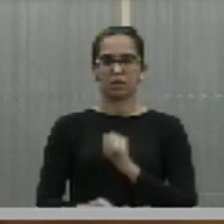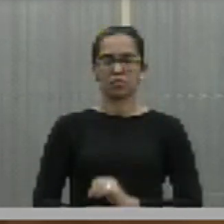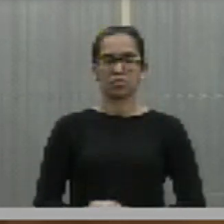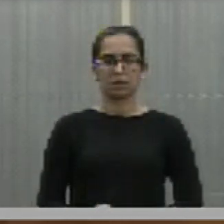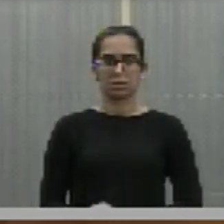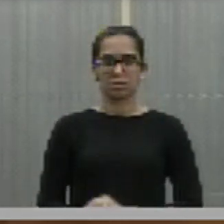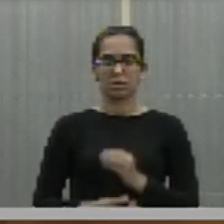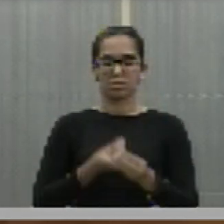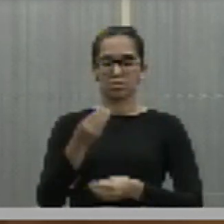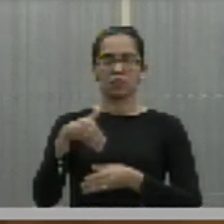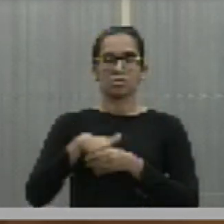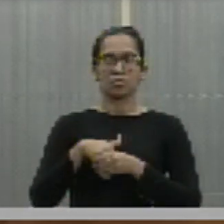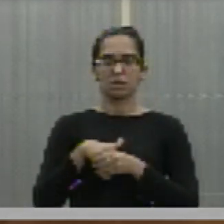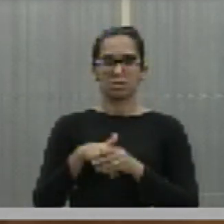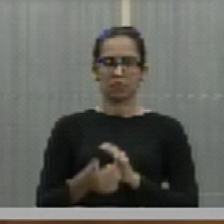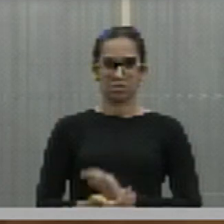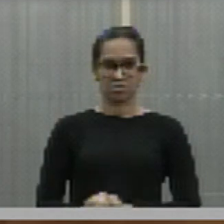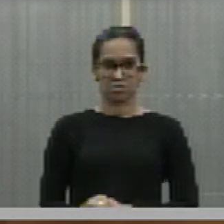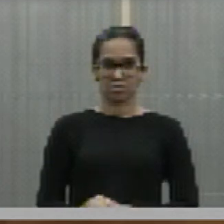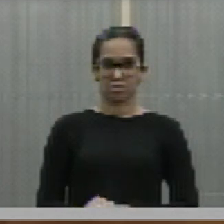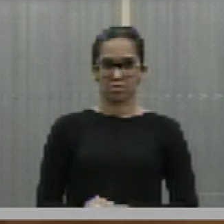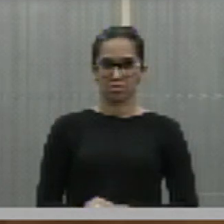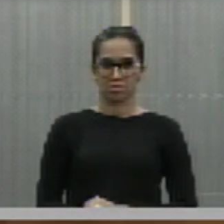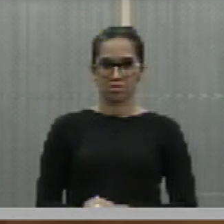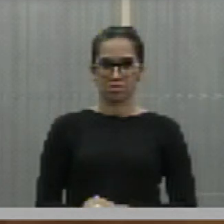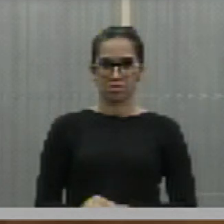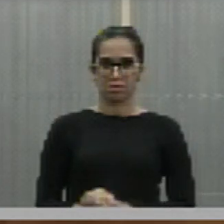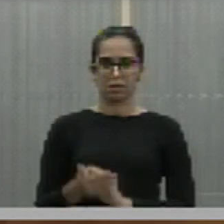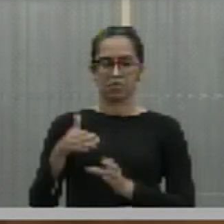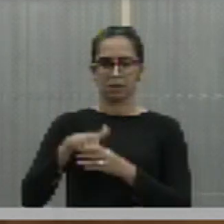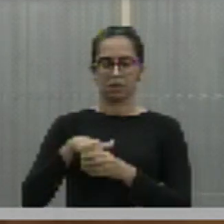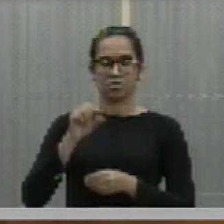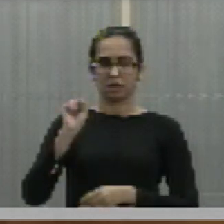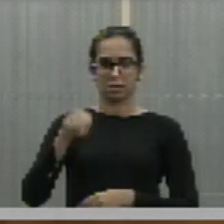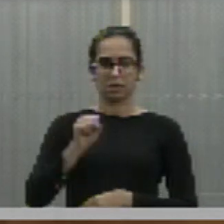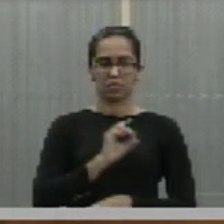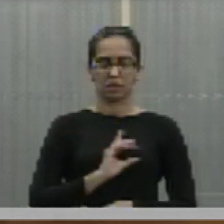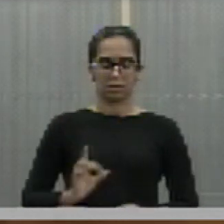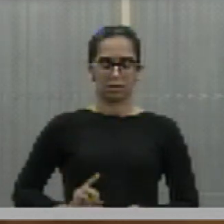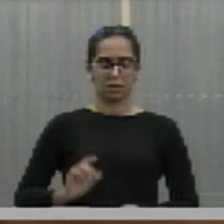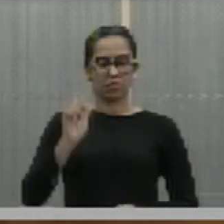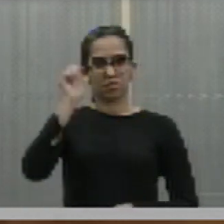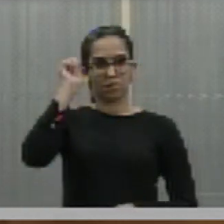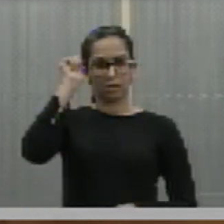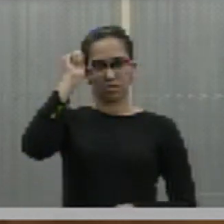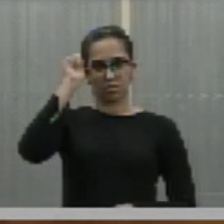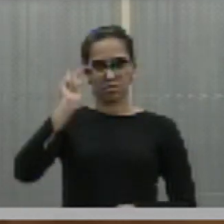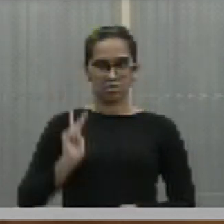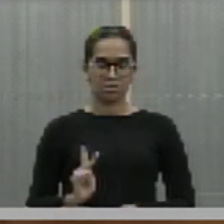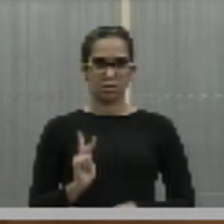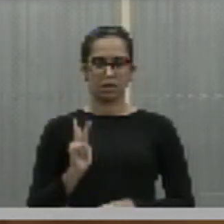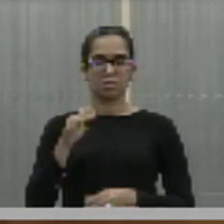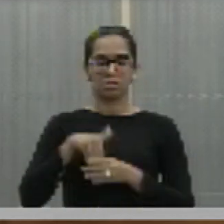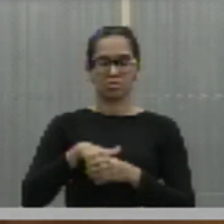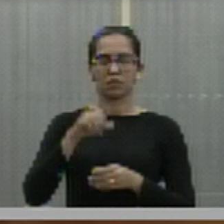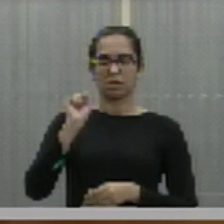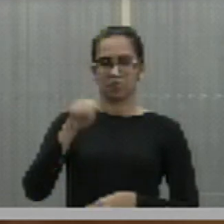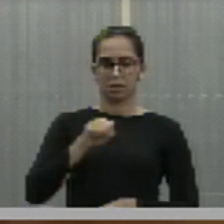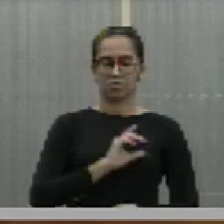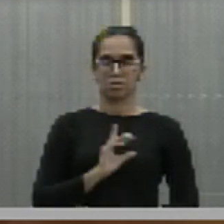como vota? Sim. Deputada Ana Paula, sim.